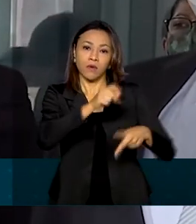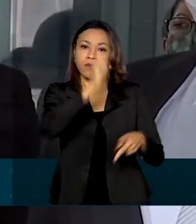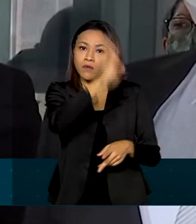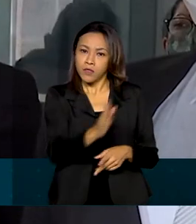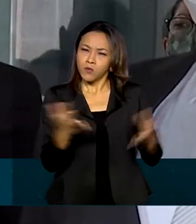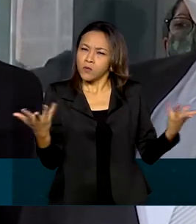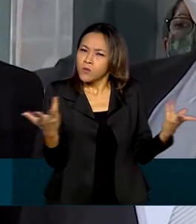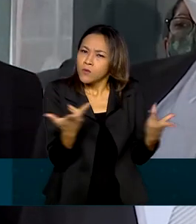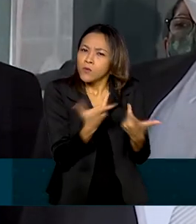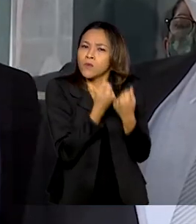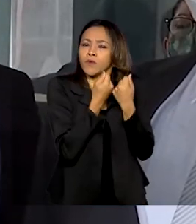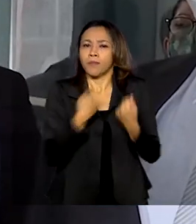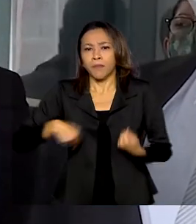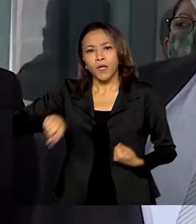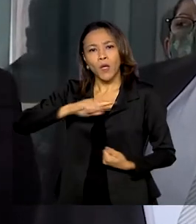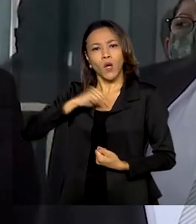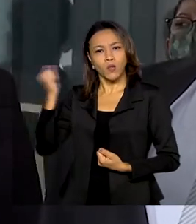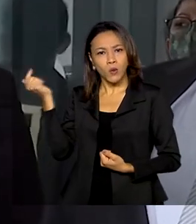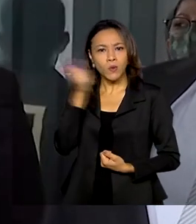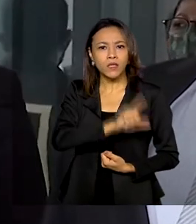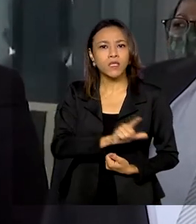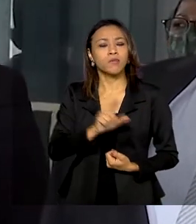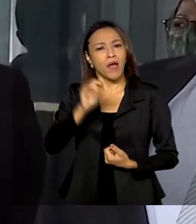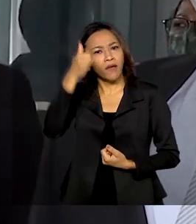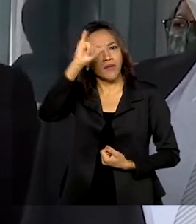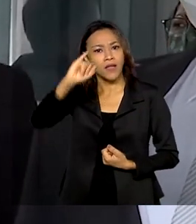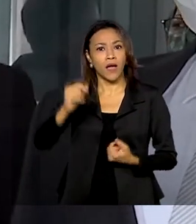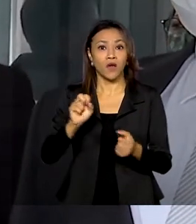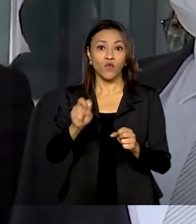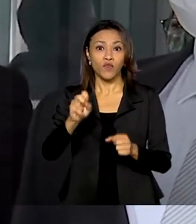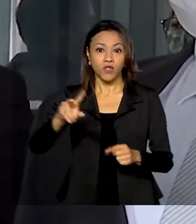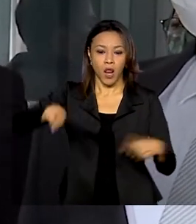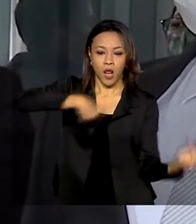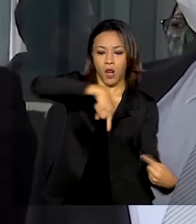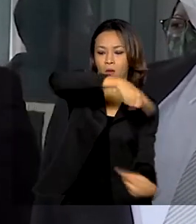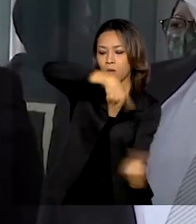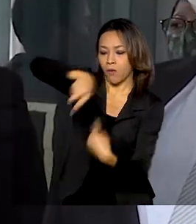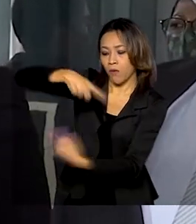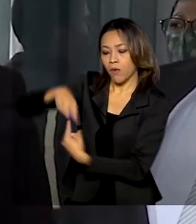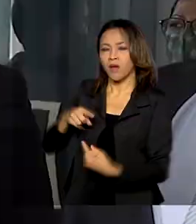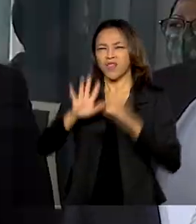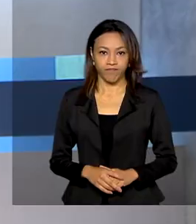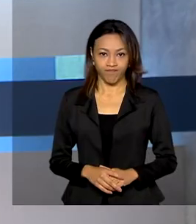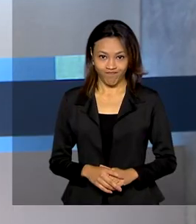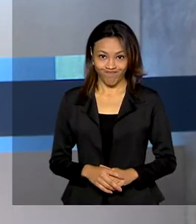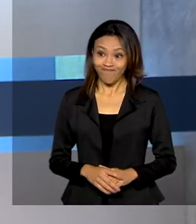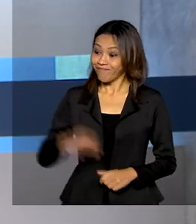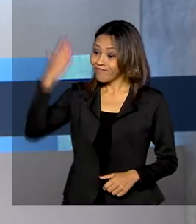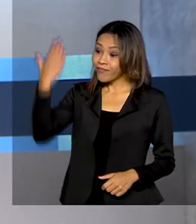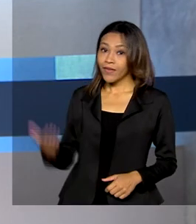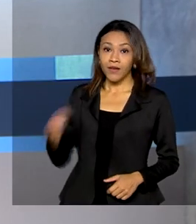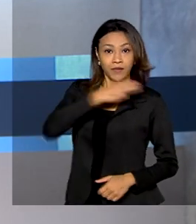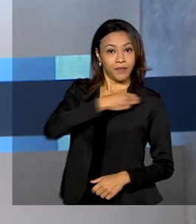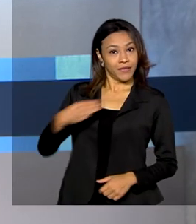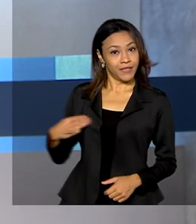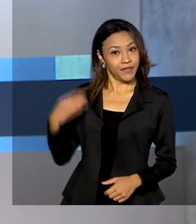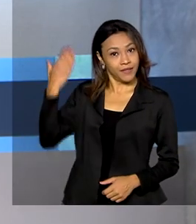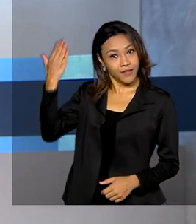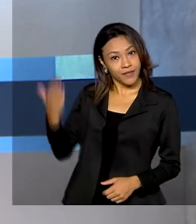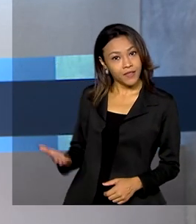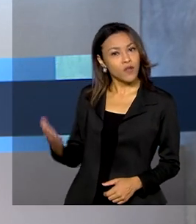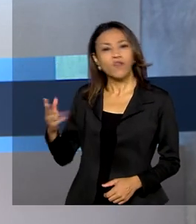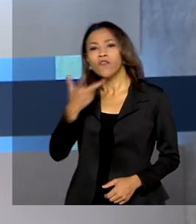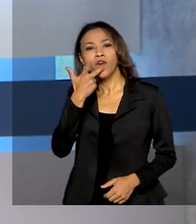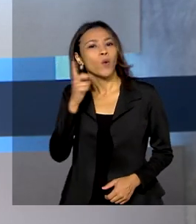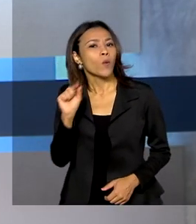tal sorte que nós consigamos conter a circulação do vírus e pôr fim a essa pandemia. Já o ministro Eduardo Pazuello